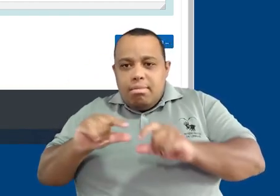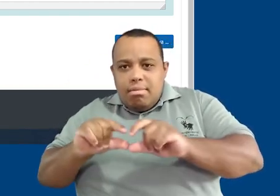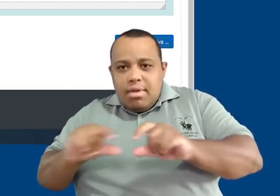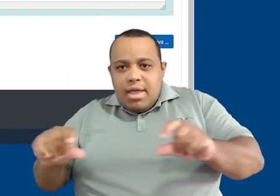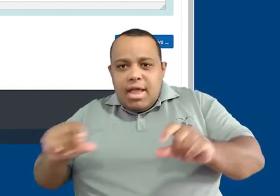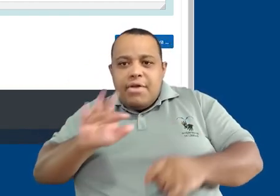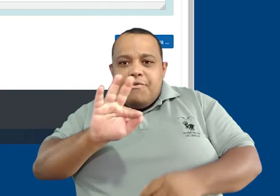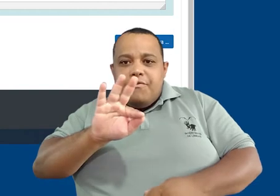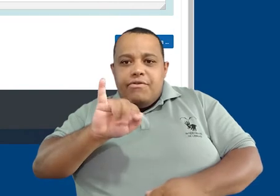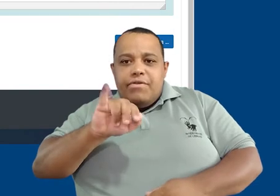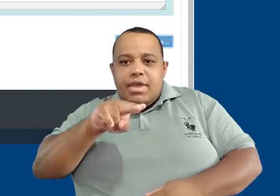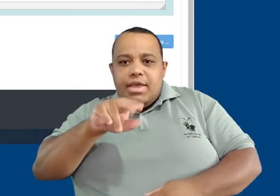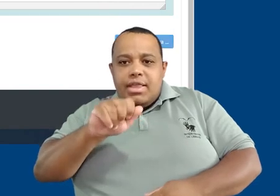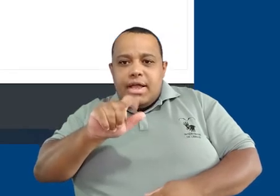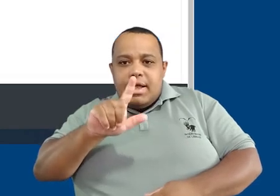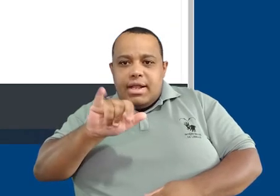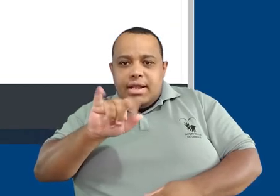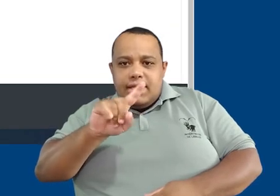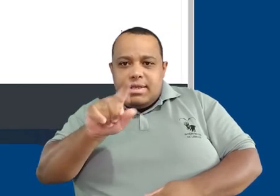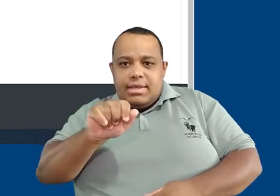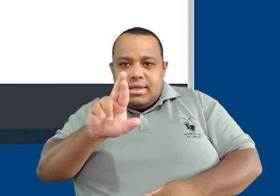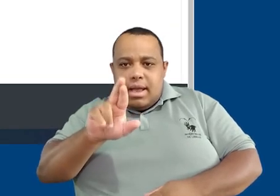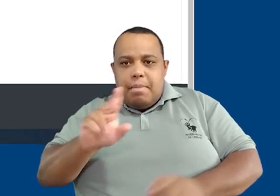tentativa. Finalizando a tentativa.